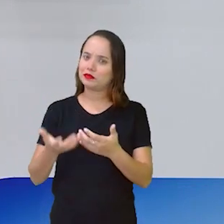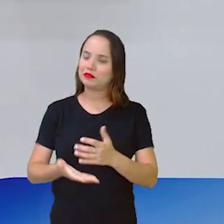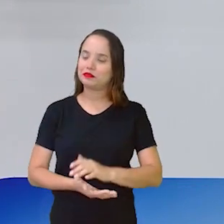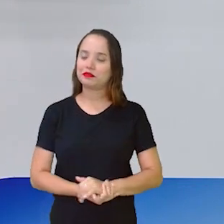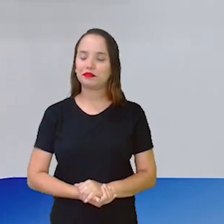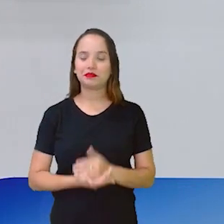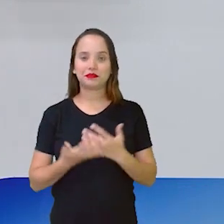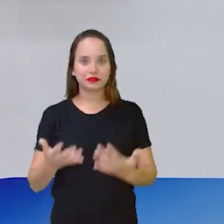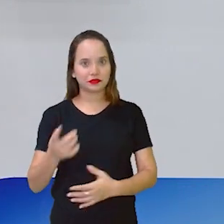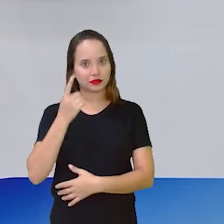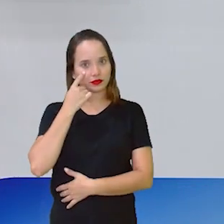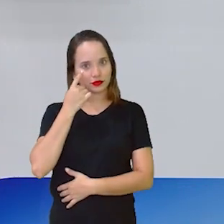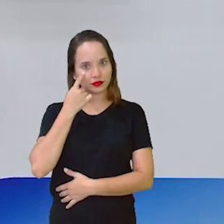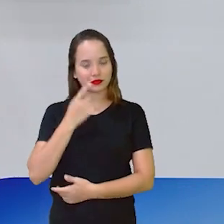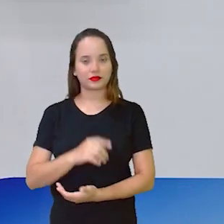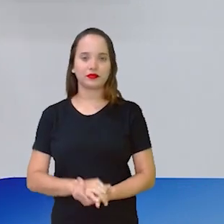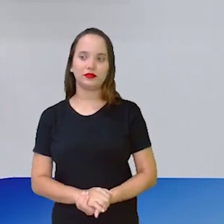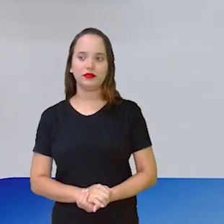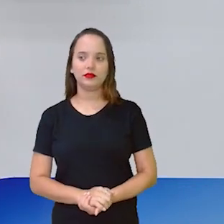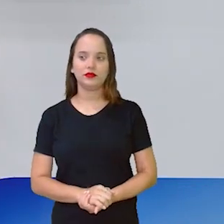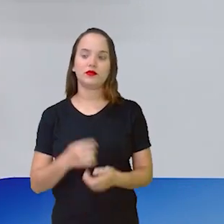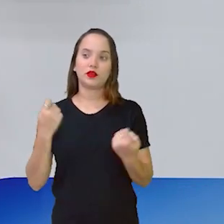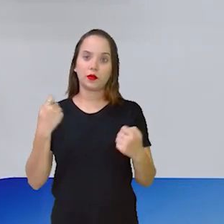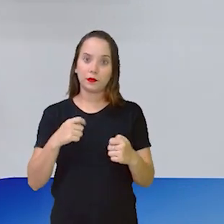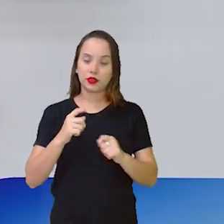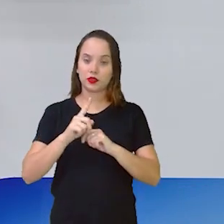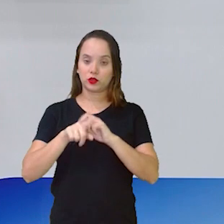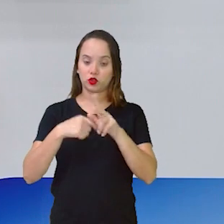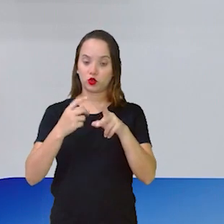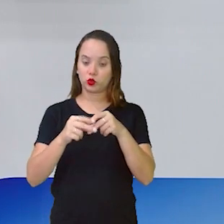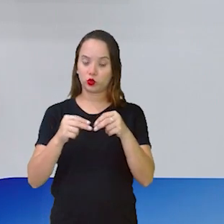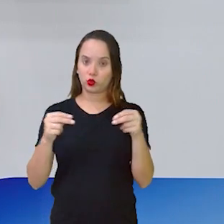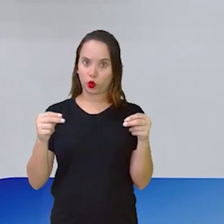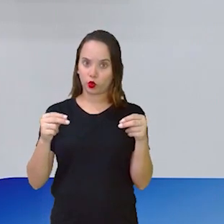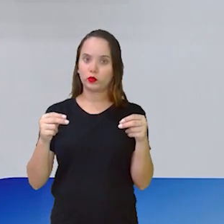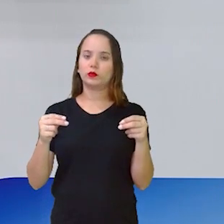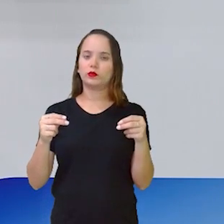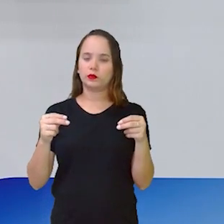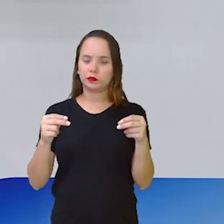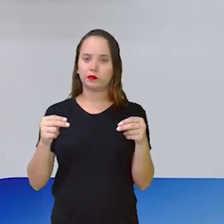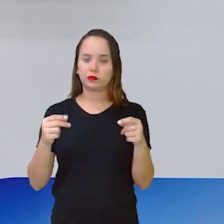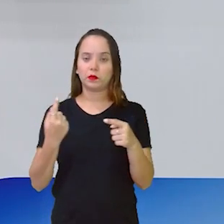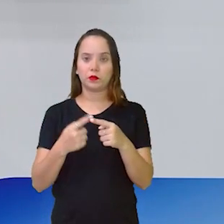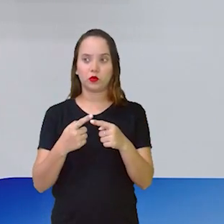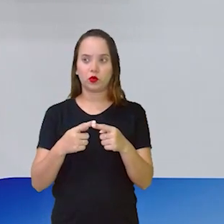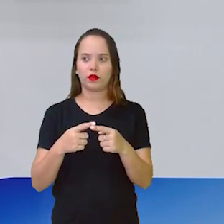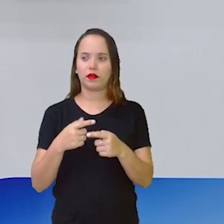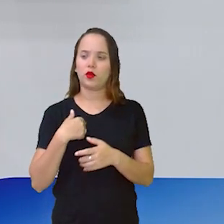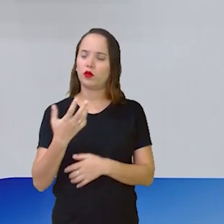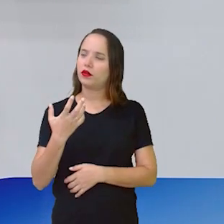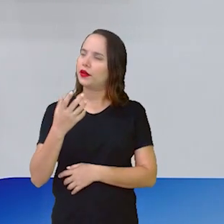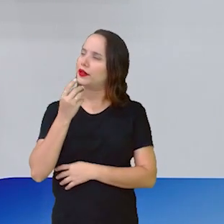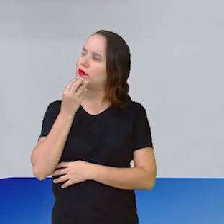Aí, olha só. Eu vou precisar de um menorzinho. Eu vou fazer o meu relógio.